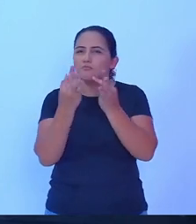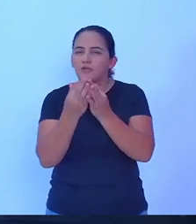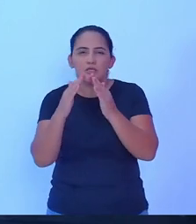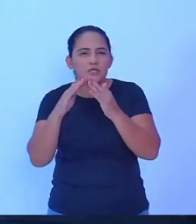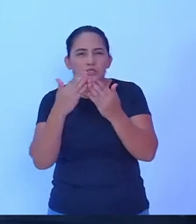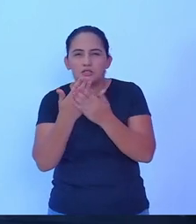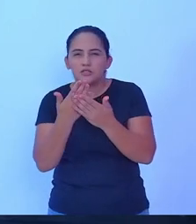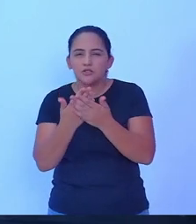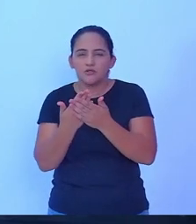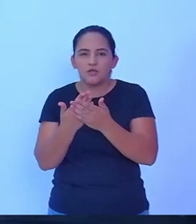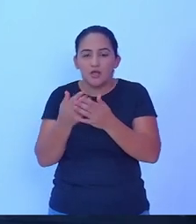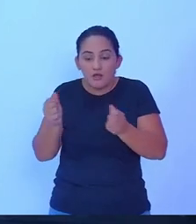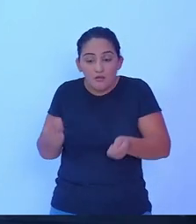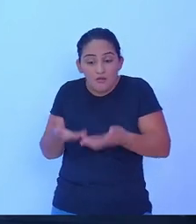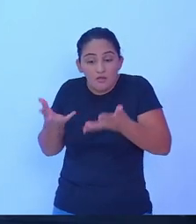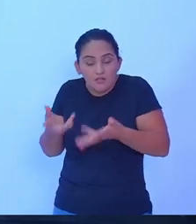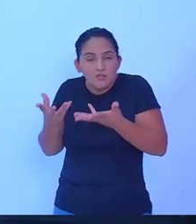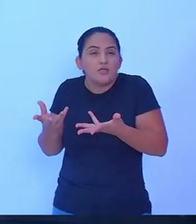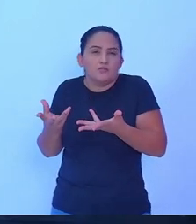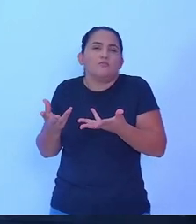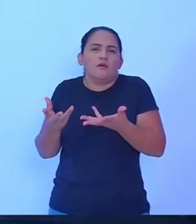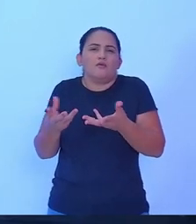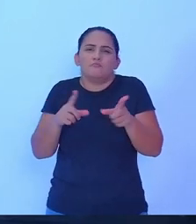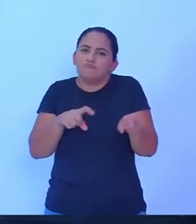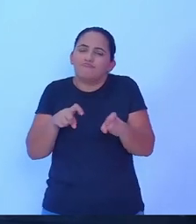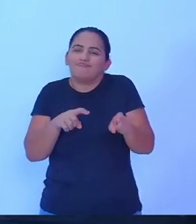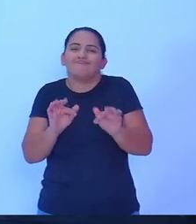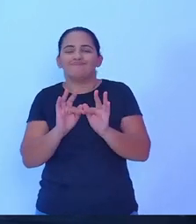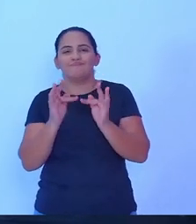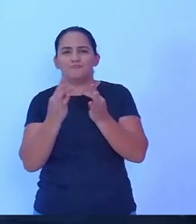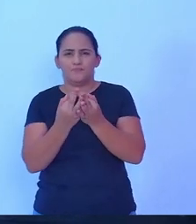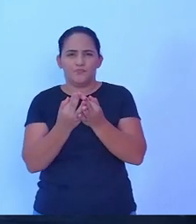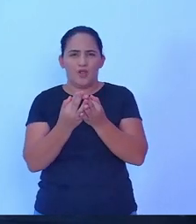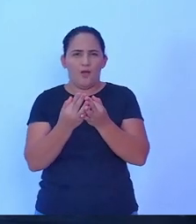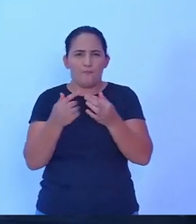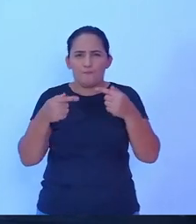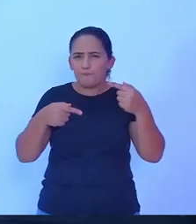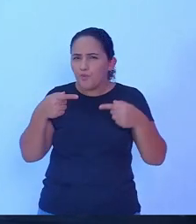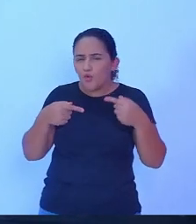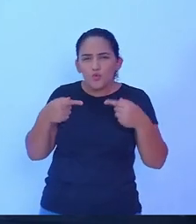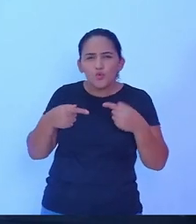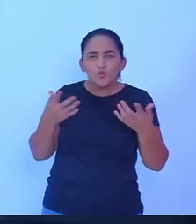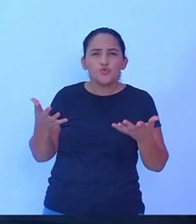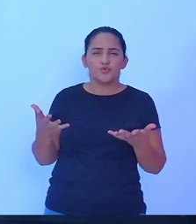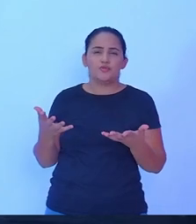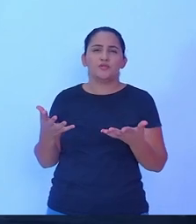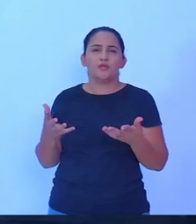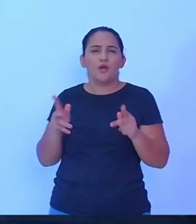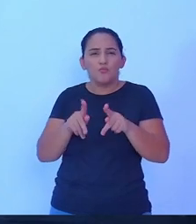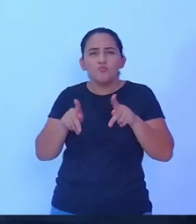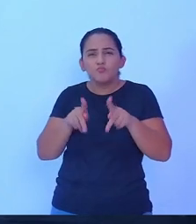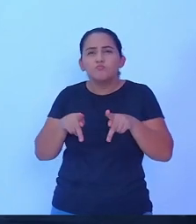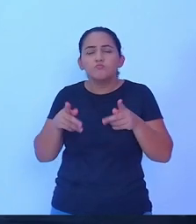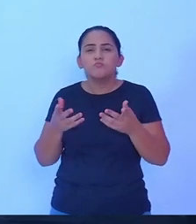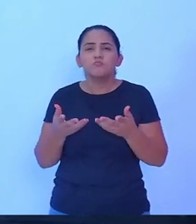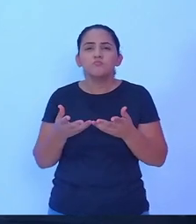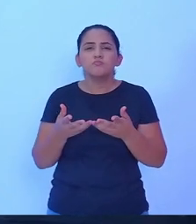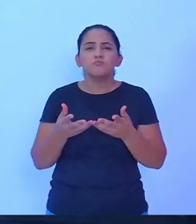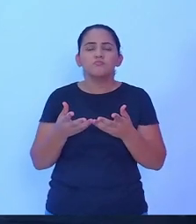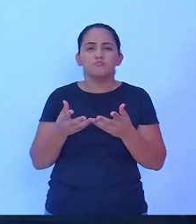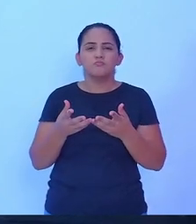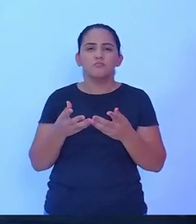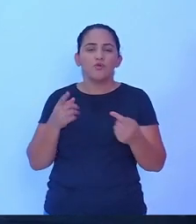com isso, incentivar a agricultura familiar. Então, são políticas públicas voltadas para a nossa